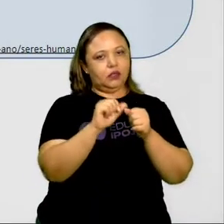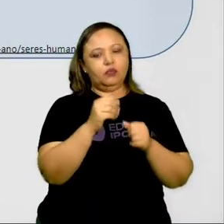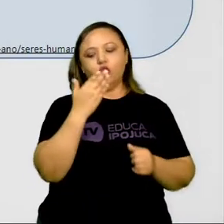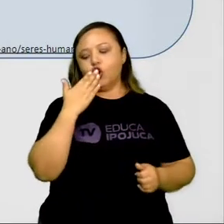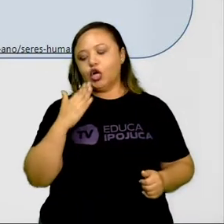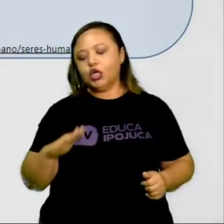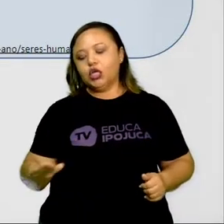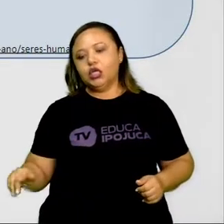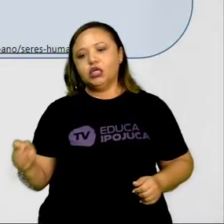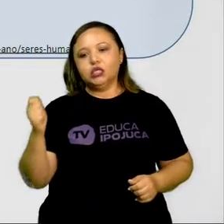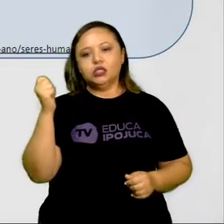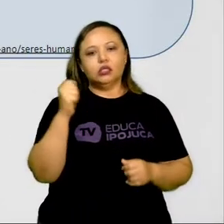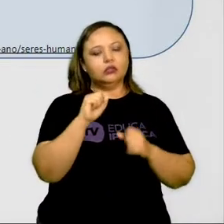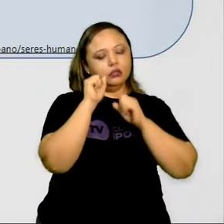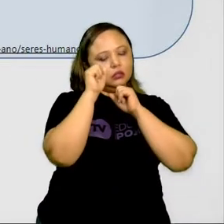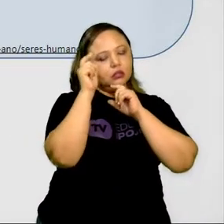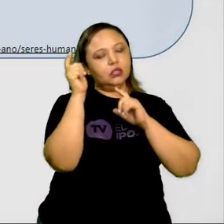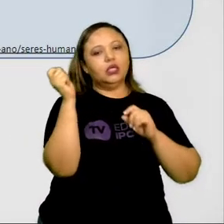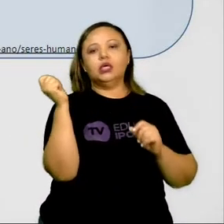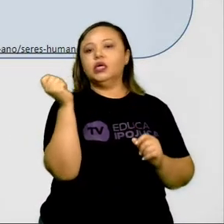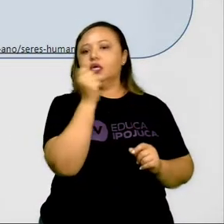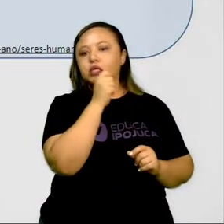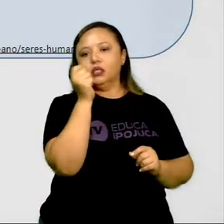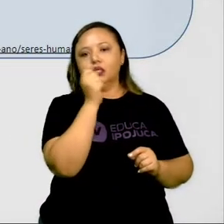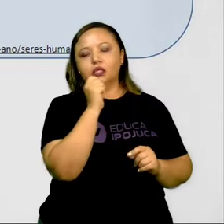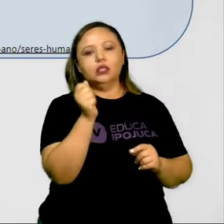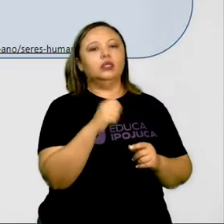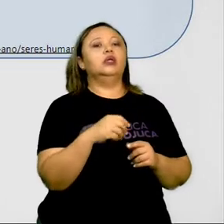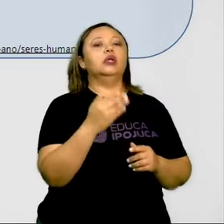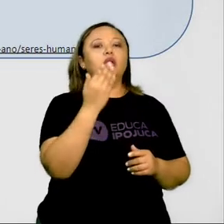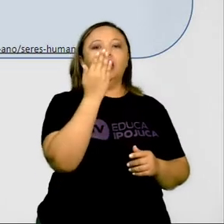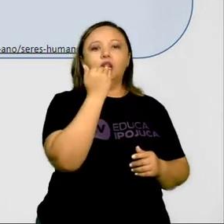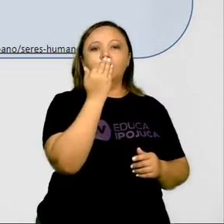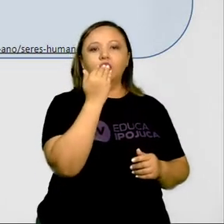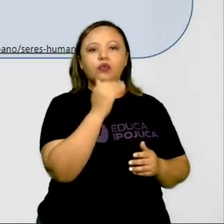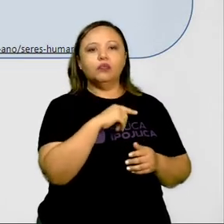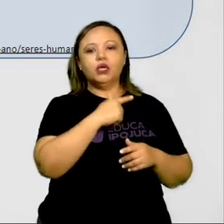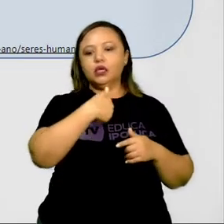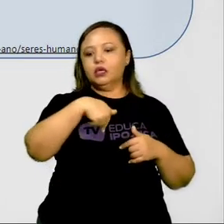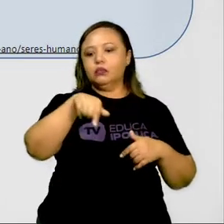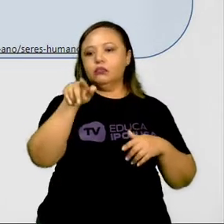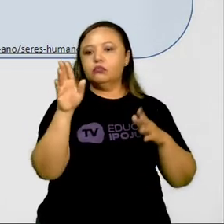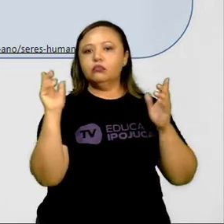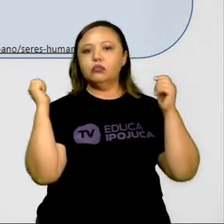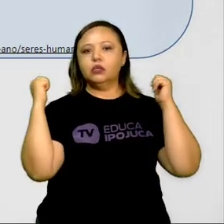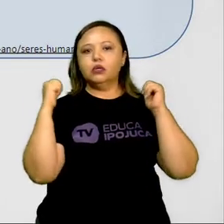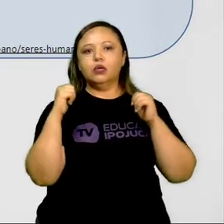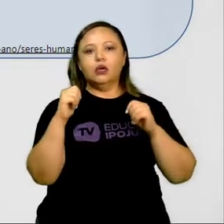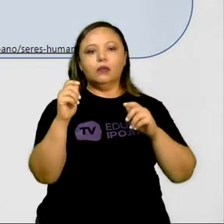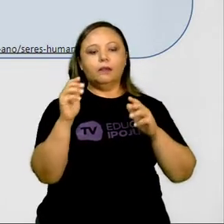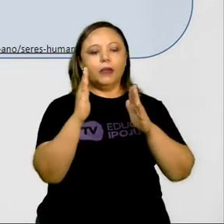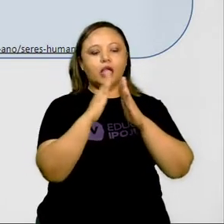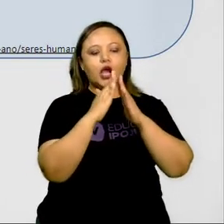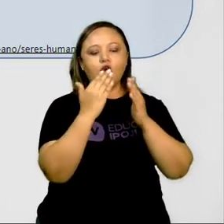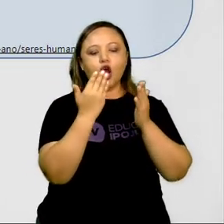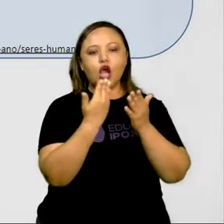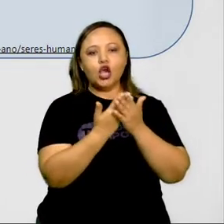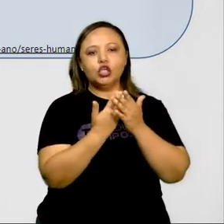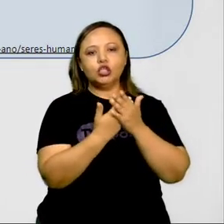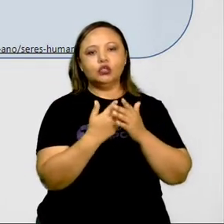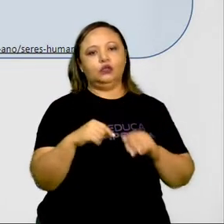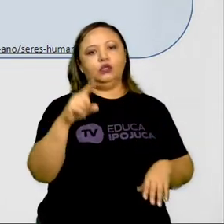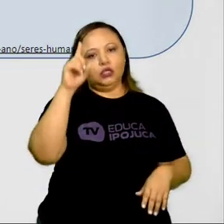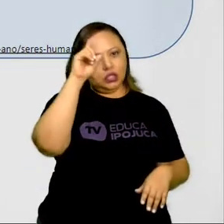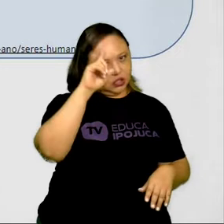Acordar, escovar os dentes, tomar banho, comer, que é o café da manhã e ir para a escola. Todas essas atividades são